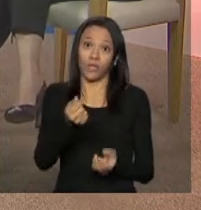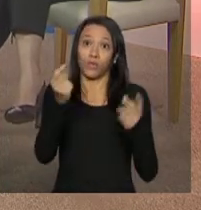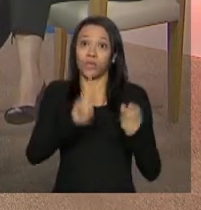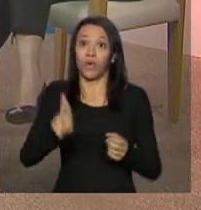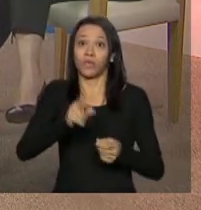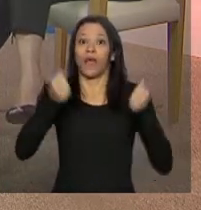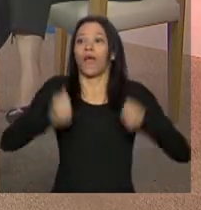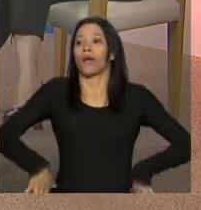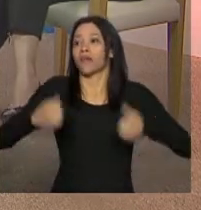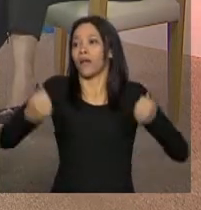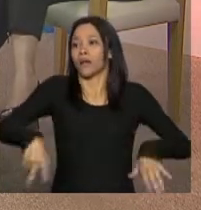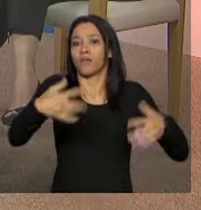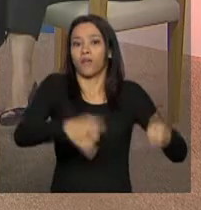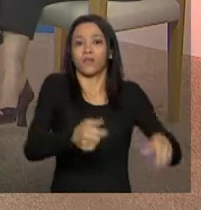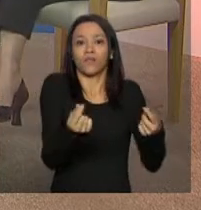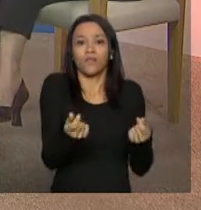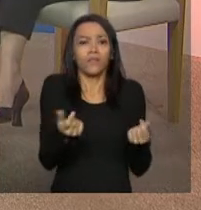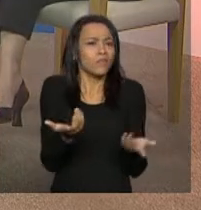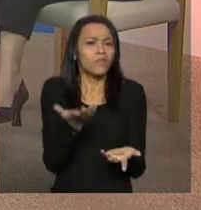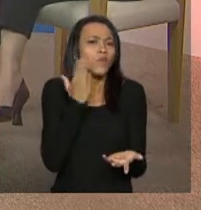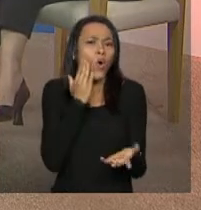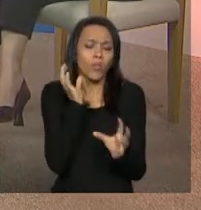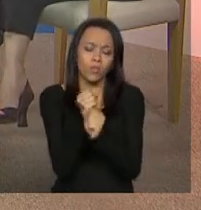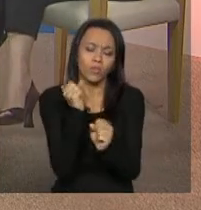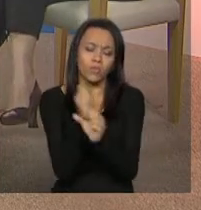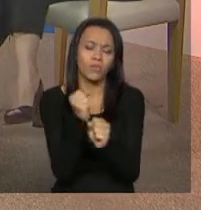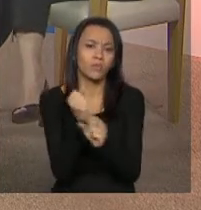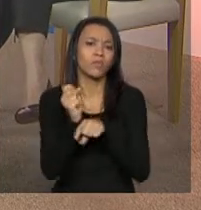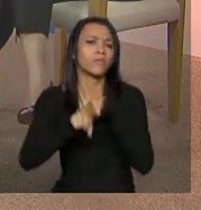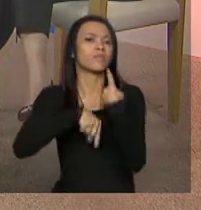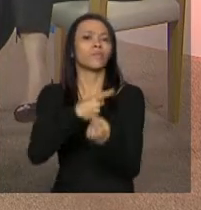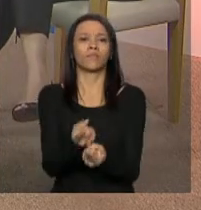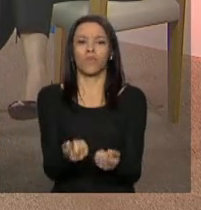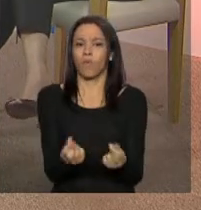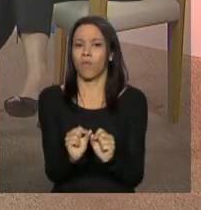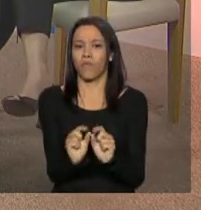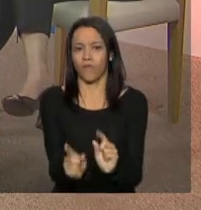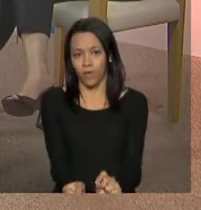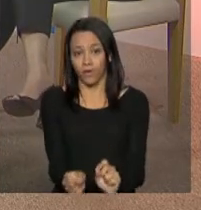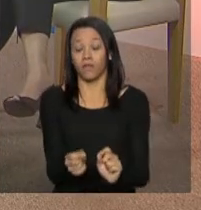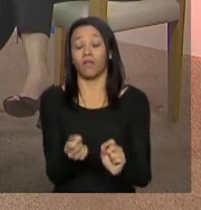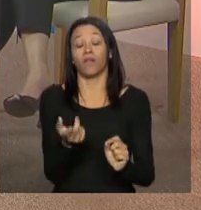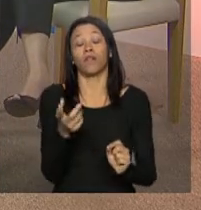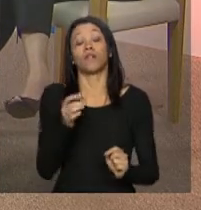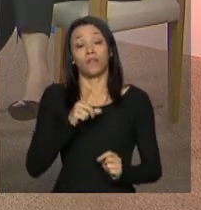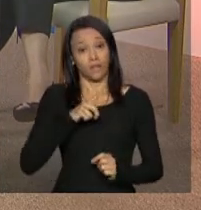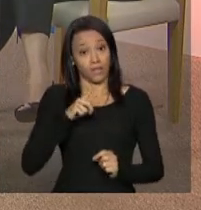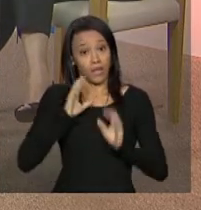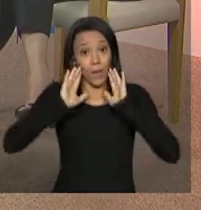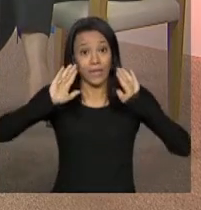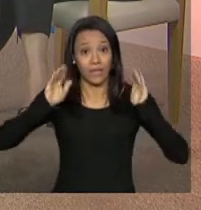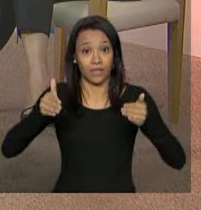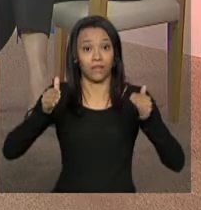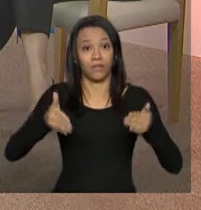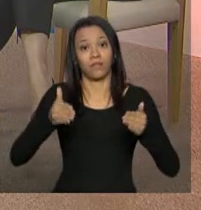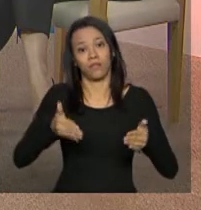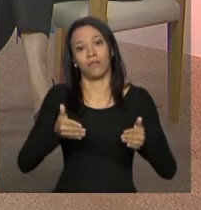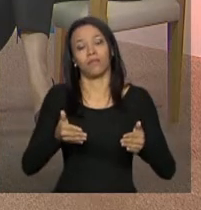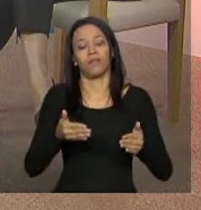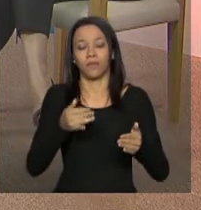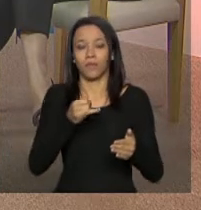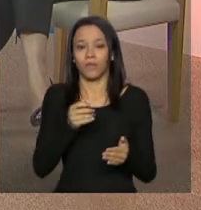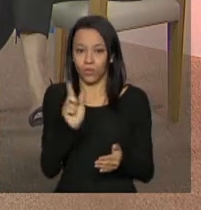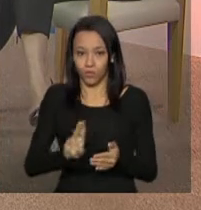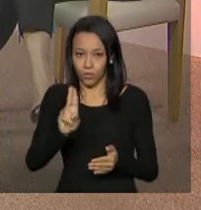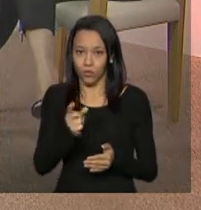tem que prestar contas do que você pegou, Exatamente. Tem que ter uma observação na utilização e, posteriormente, na prestação de contas.